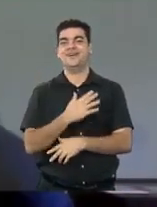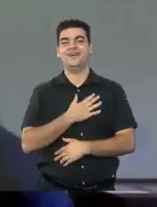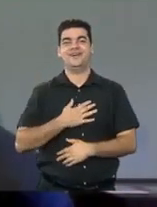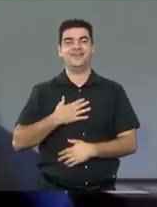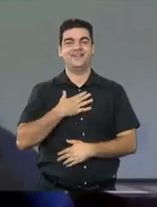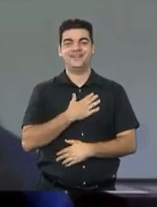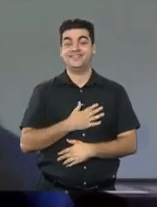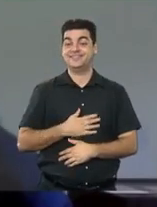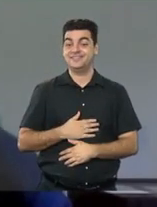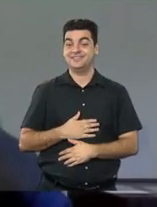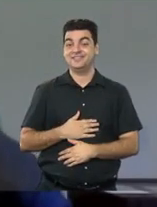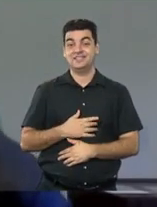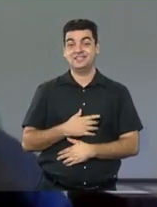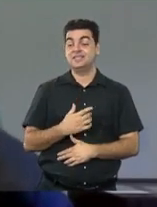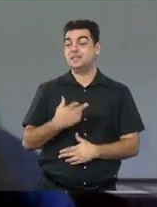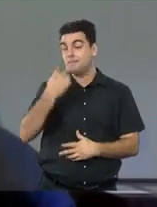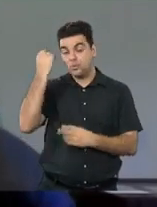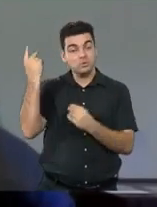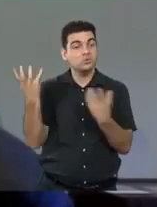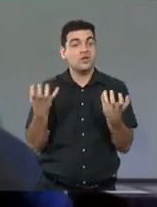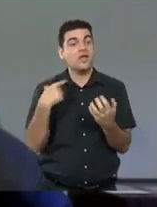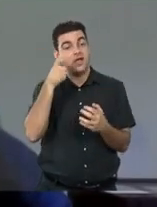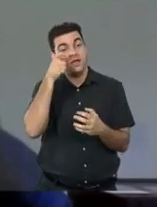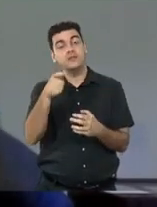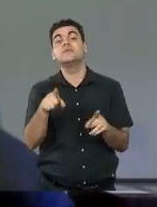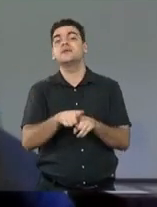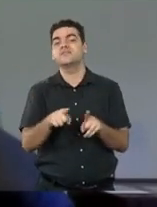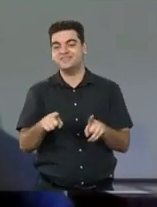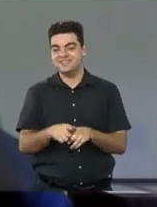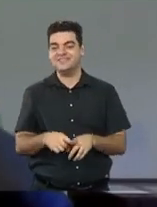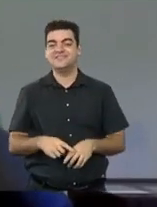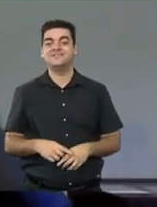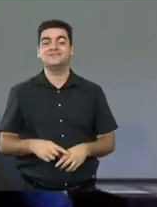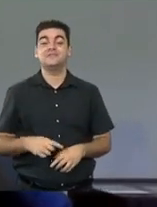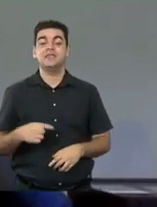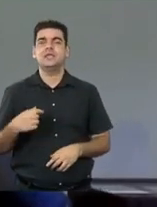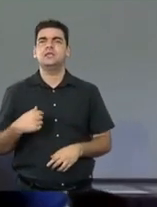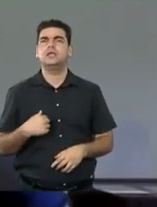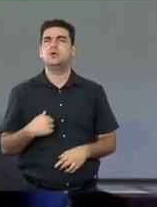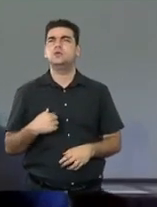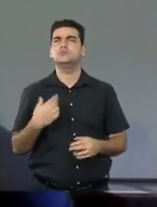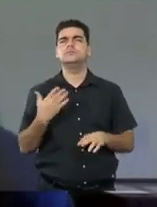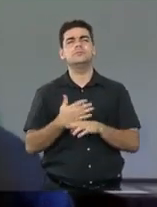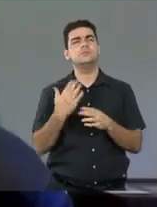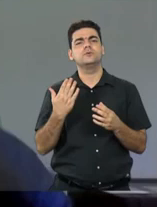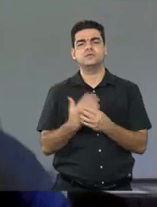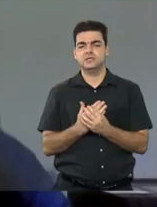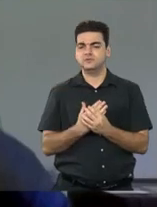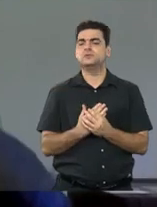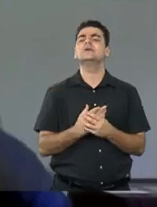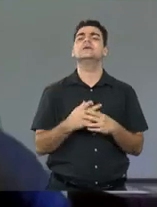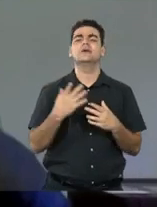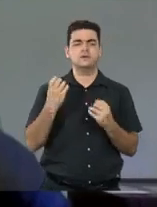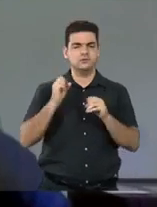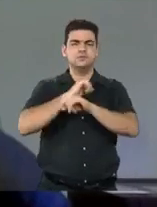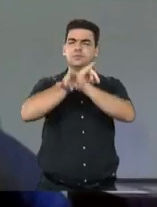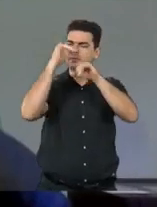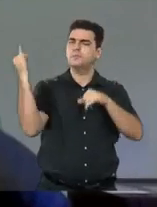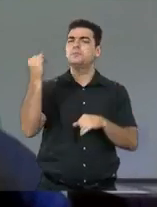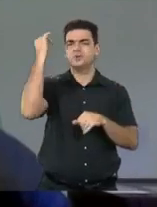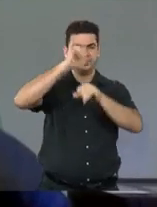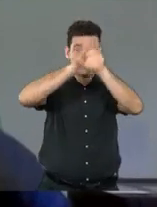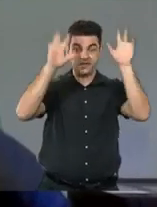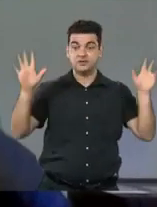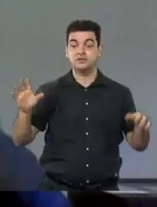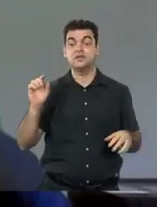espaço para fazer uma sustentação oral e a gente viu num caso que era um caso extremamente necessário naquele momento.